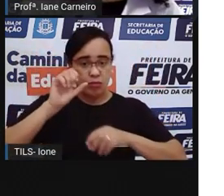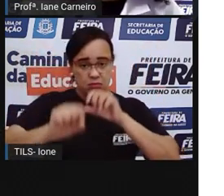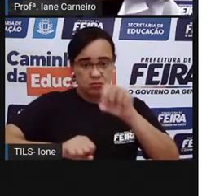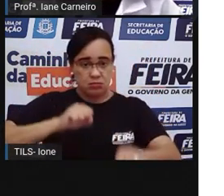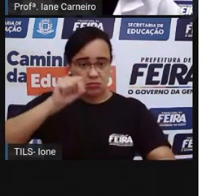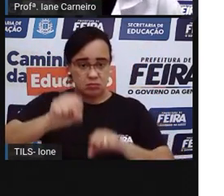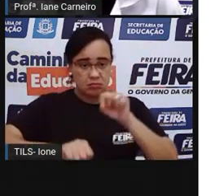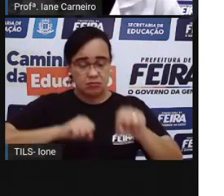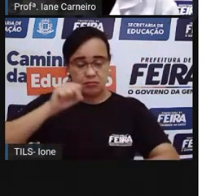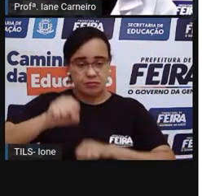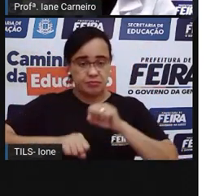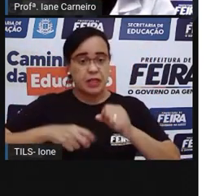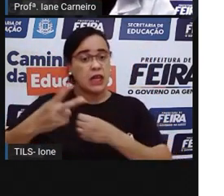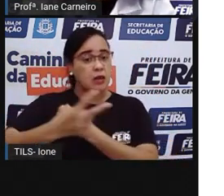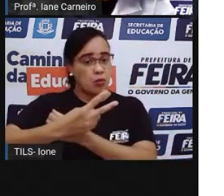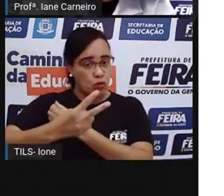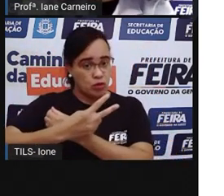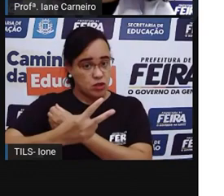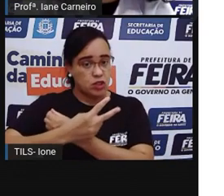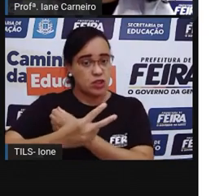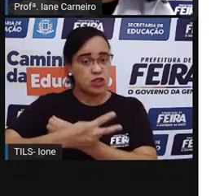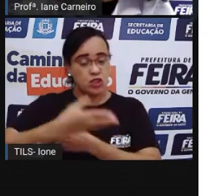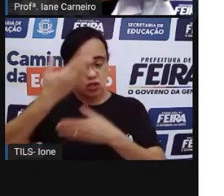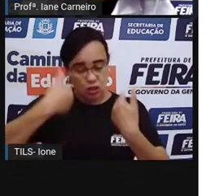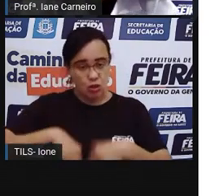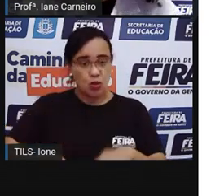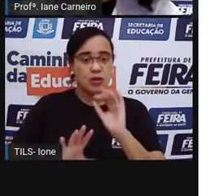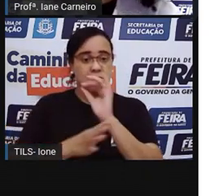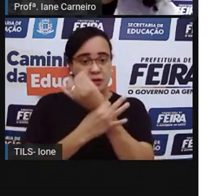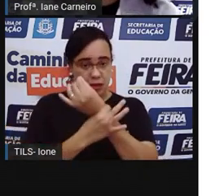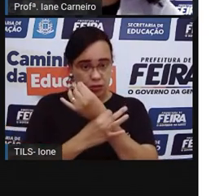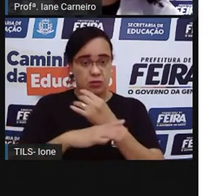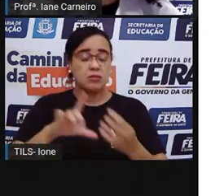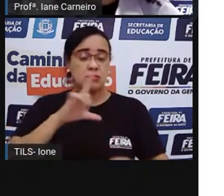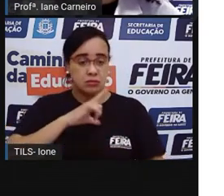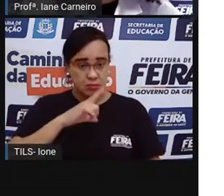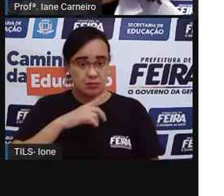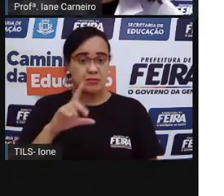possível, usar os equipamentos de segurança, tá certo?